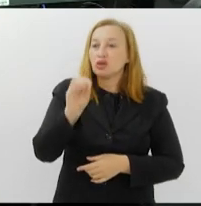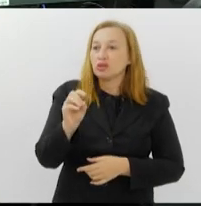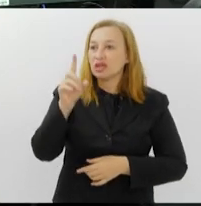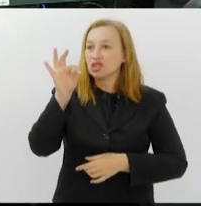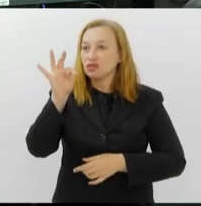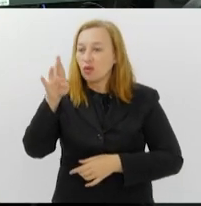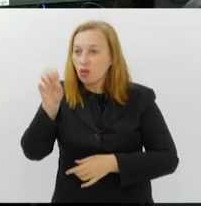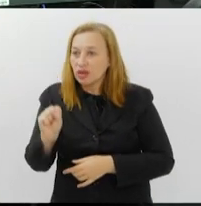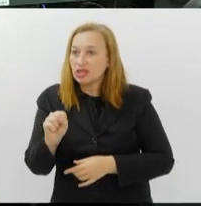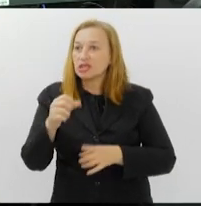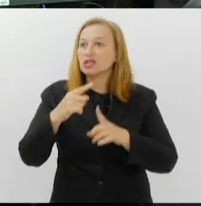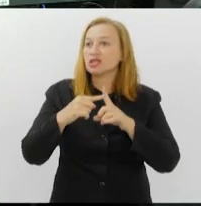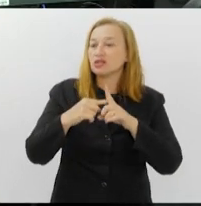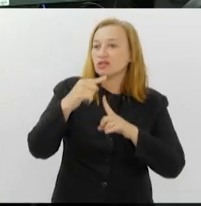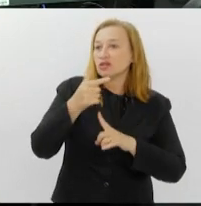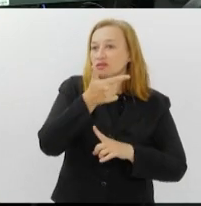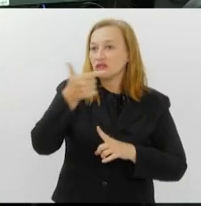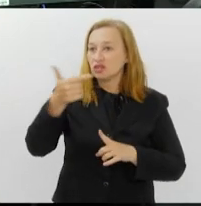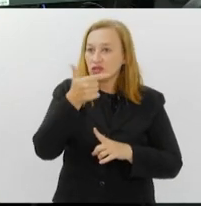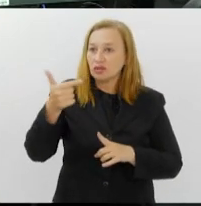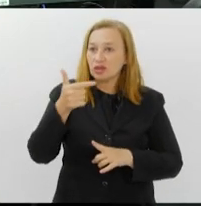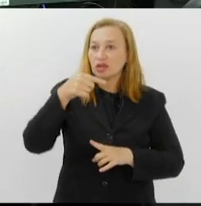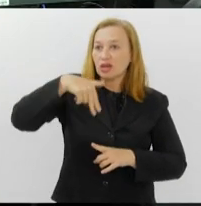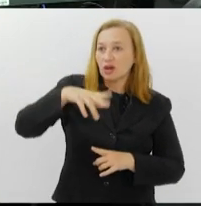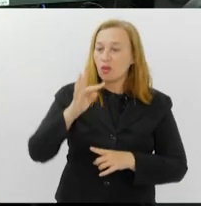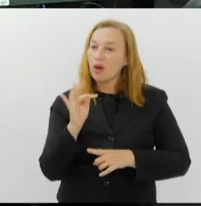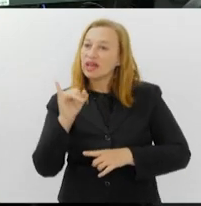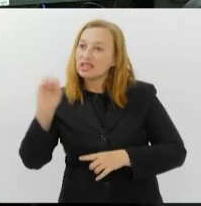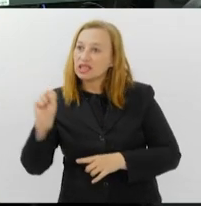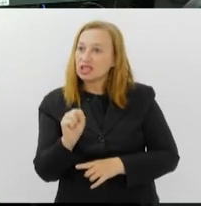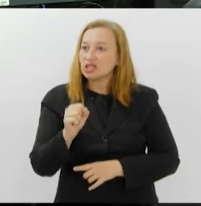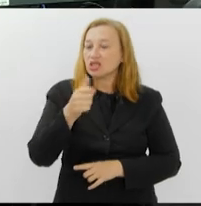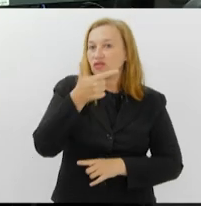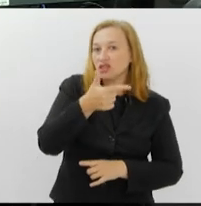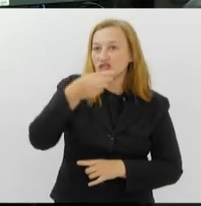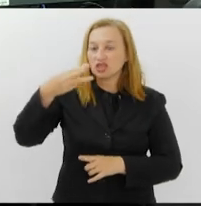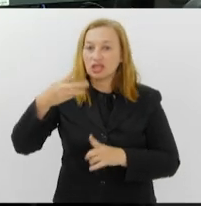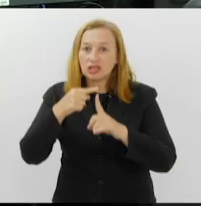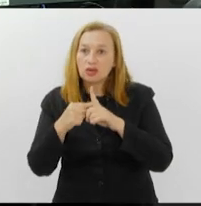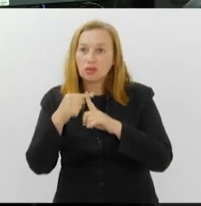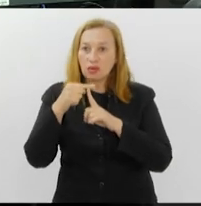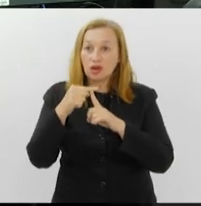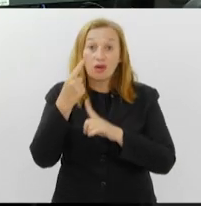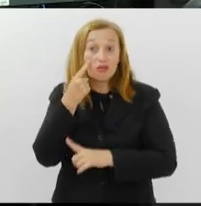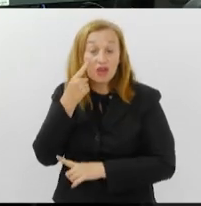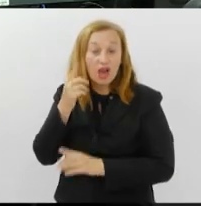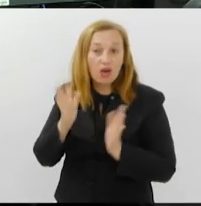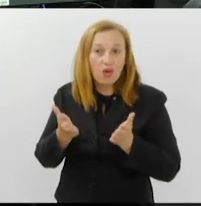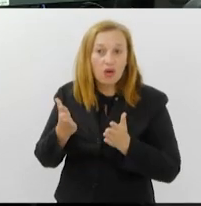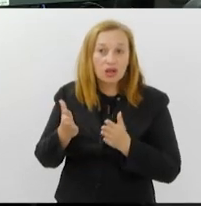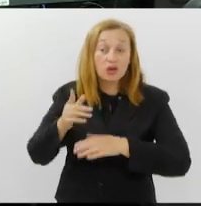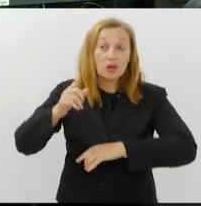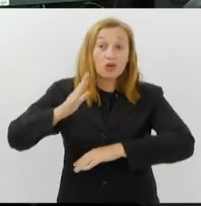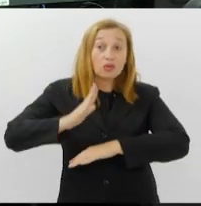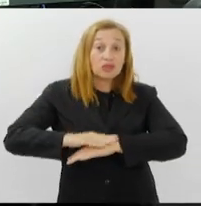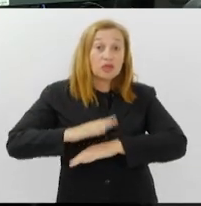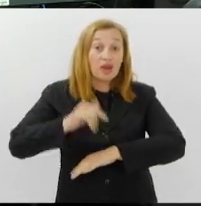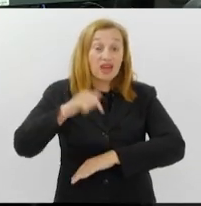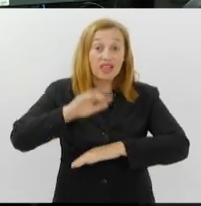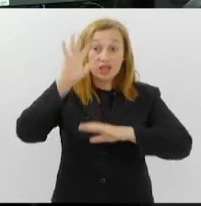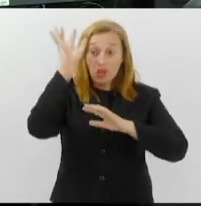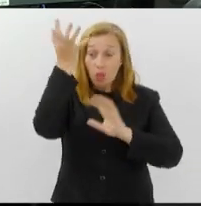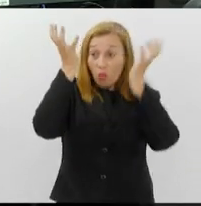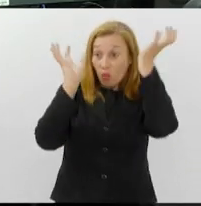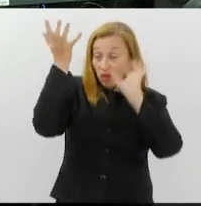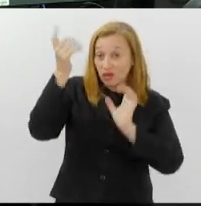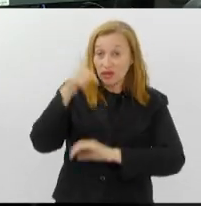nublado, 22 graus. E Coatis também nublado com 23 graus. Vamos ver agora como está o tempo aqui no Rio. Você